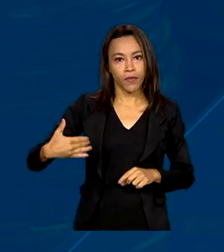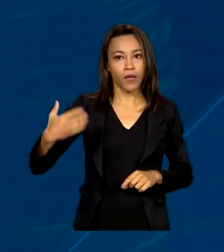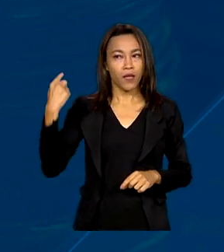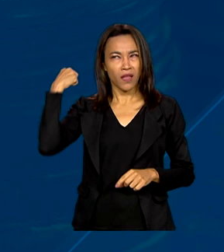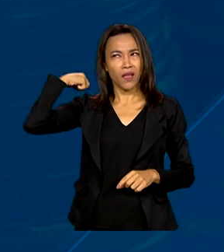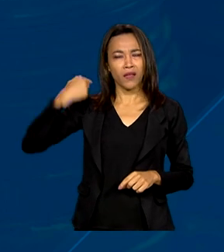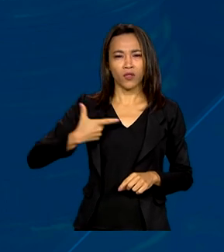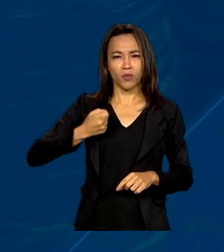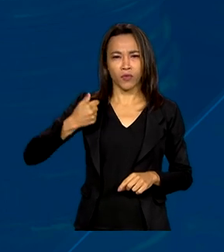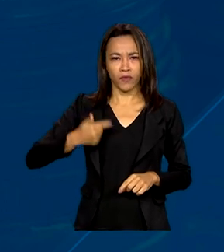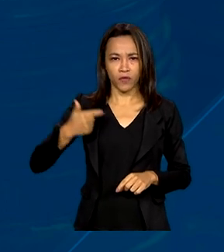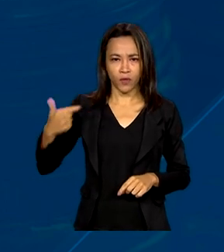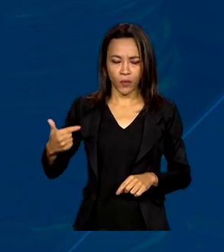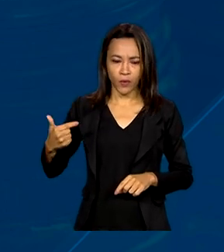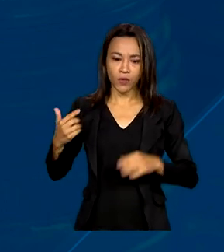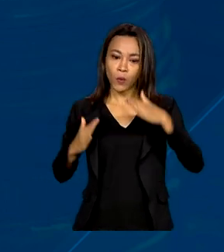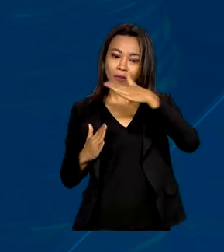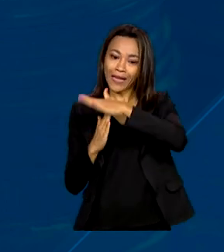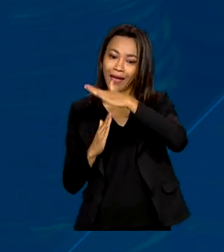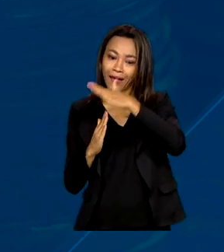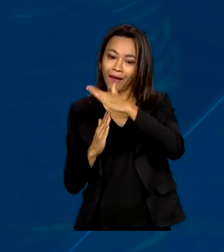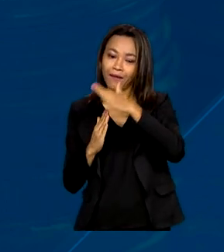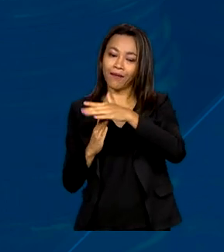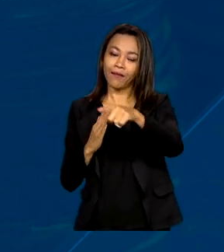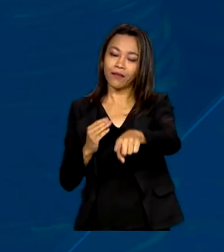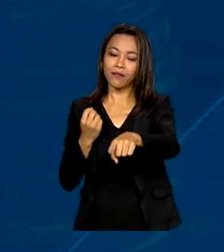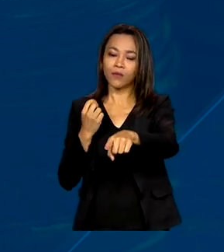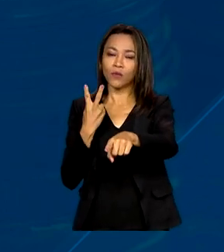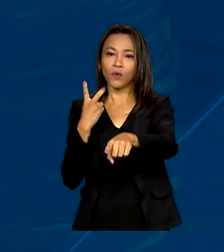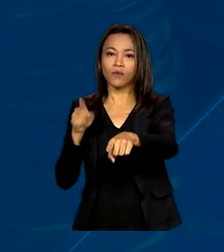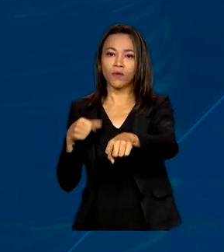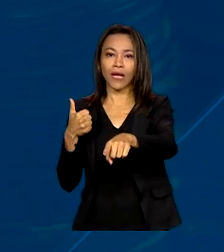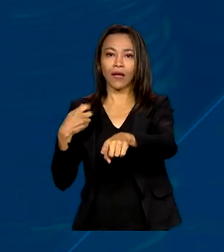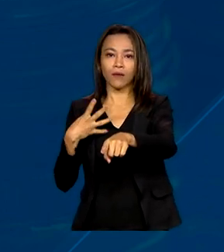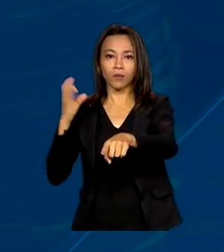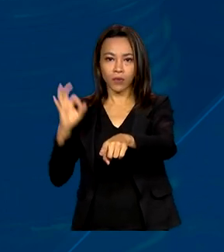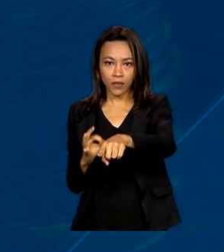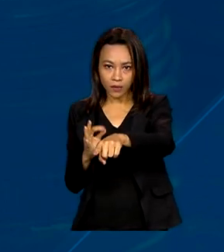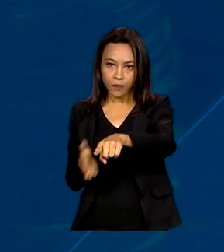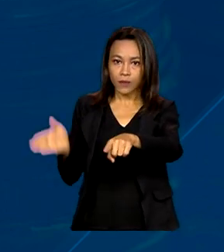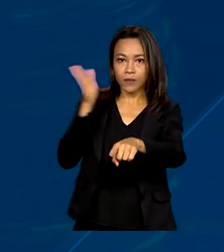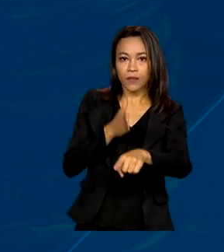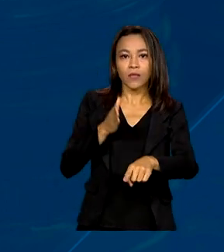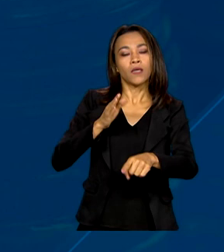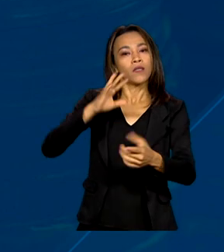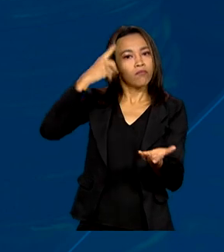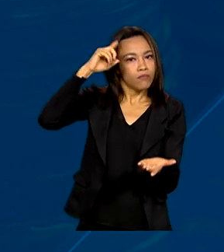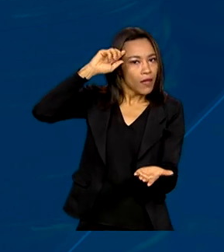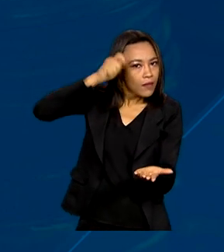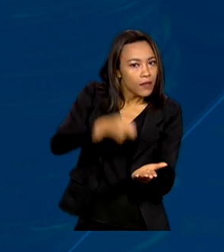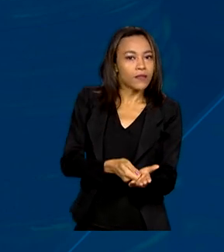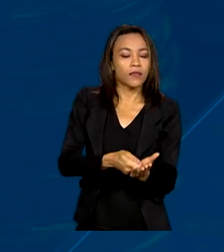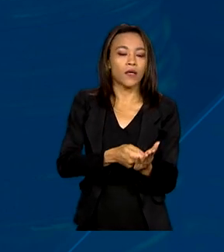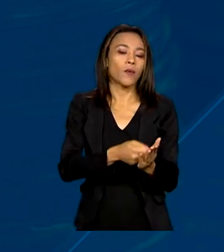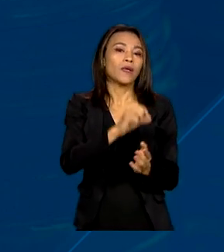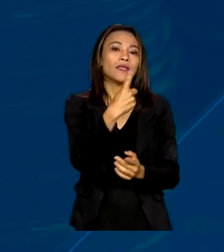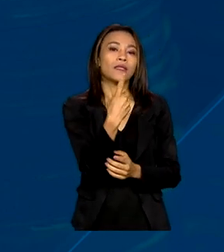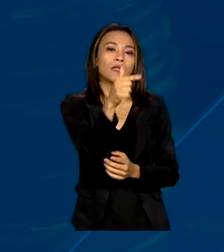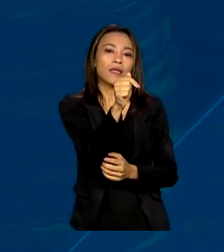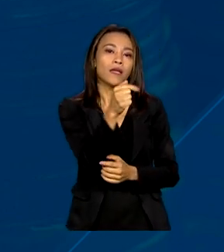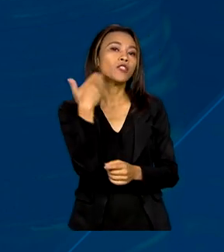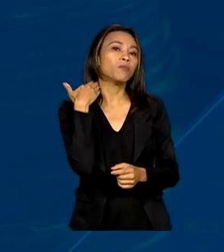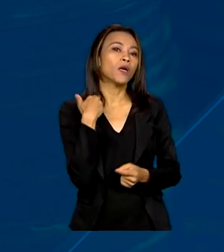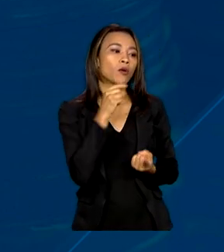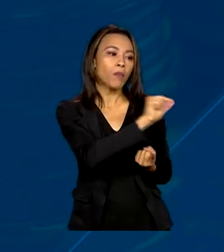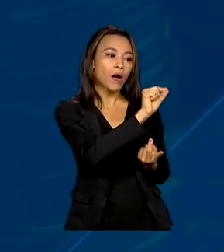o teto mensal estava em 2,14%. A partir da decisão, 17 instituições financeiras